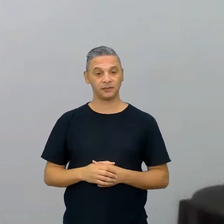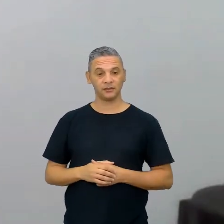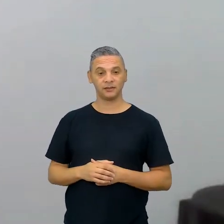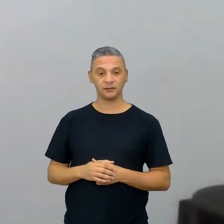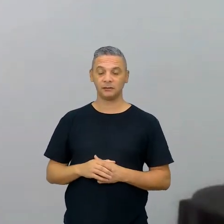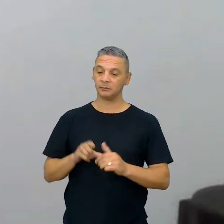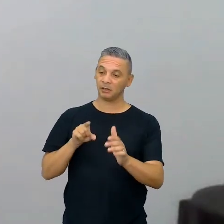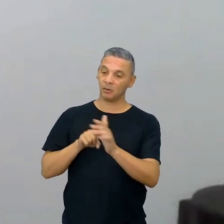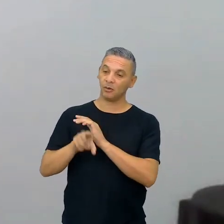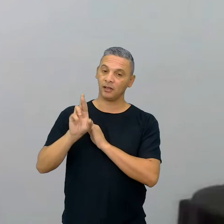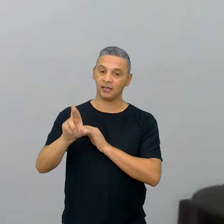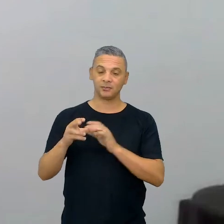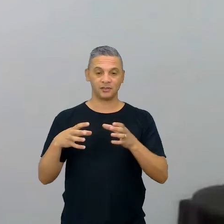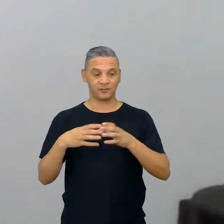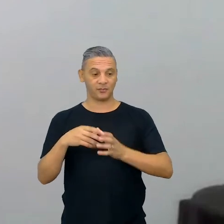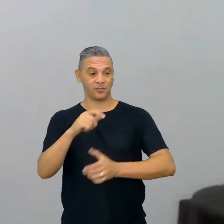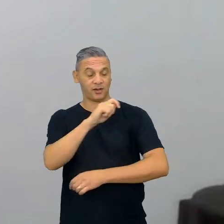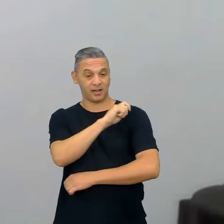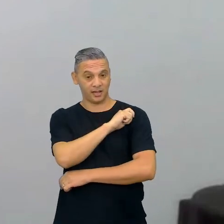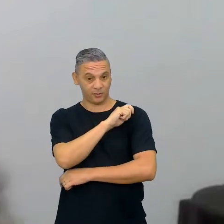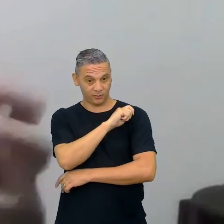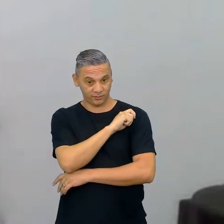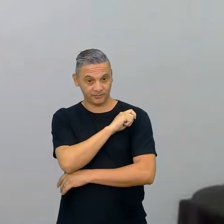quiz com os estudantes,